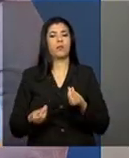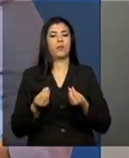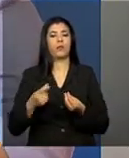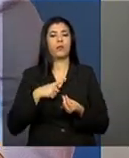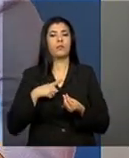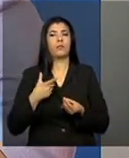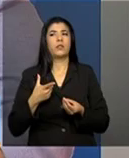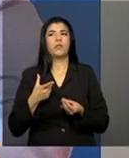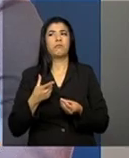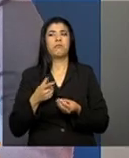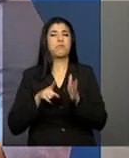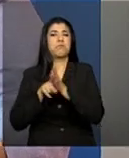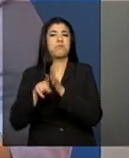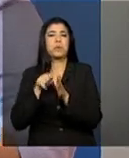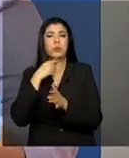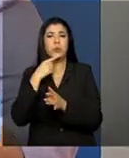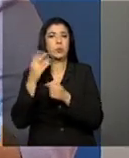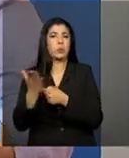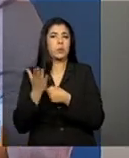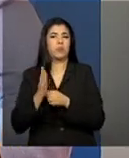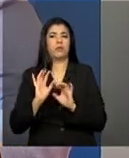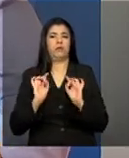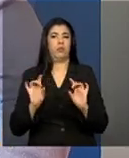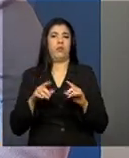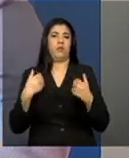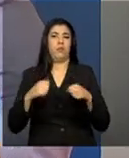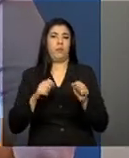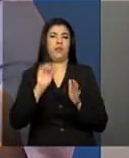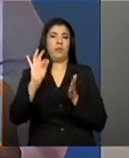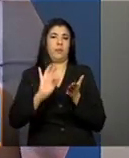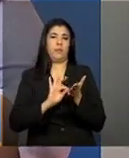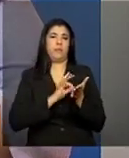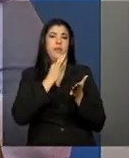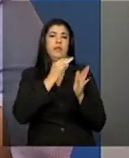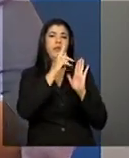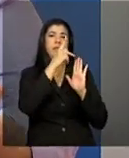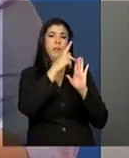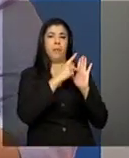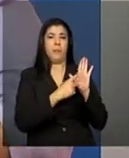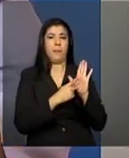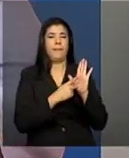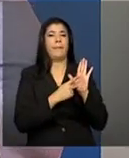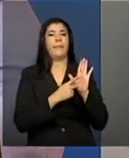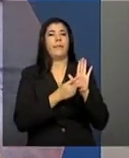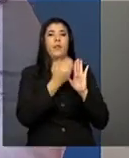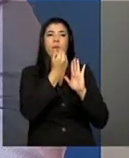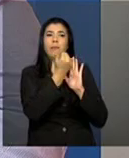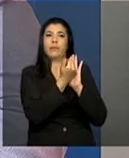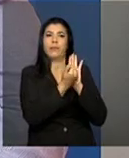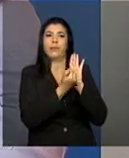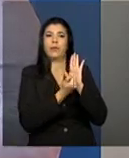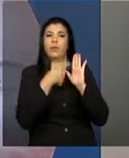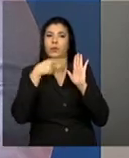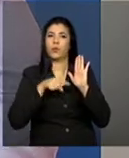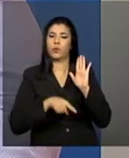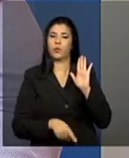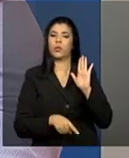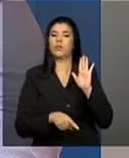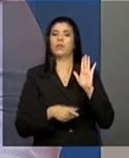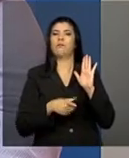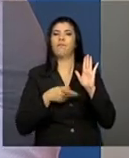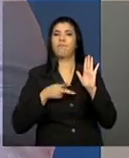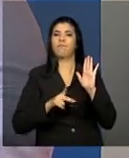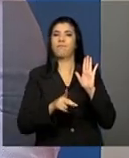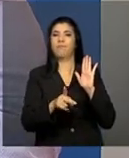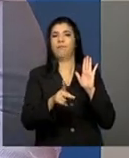um acompanhamento, não existe a necessidade de que essa família entre num processo mais... mais... mais... mais constante,